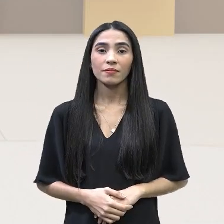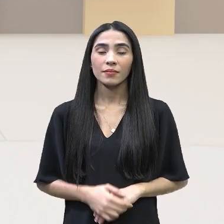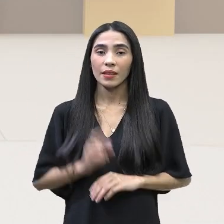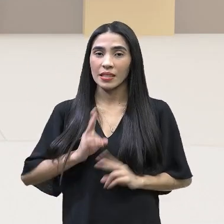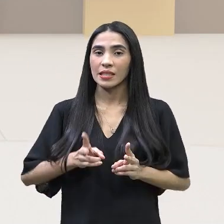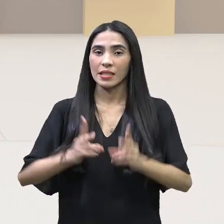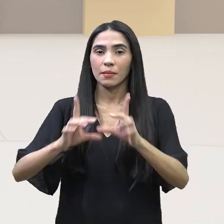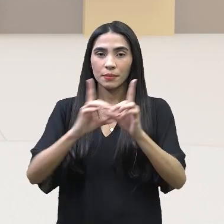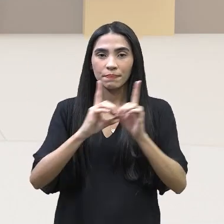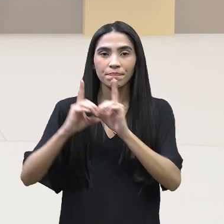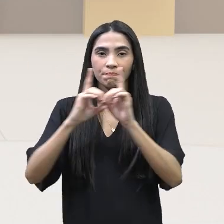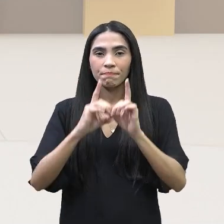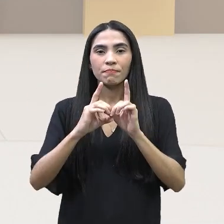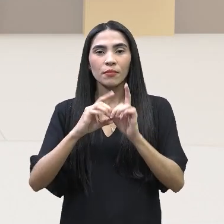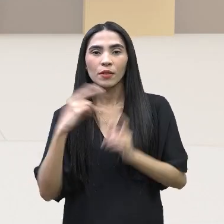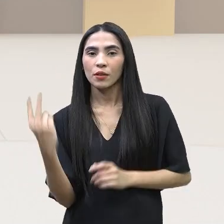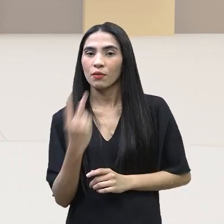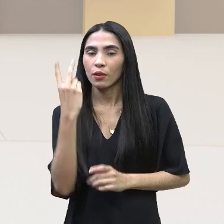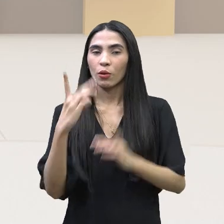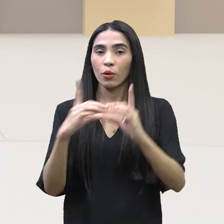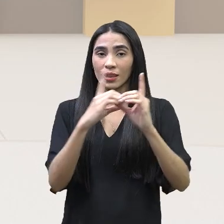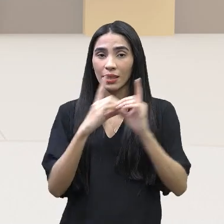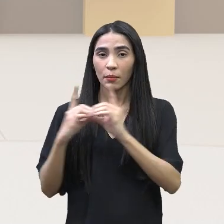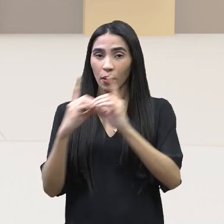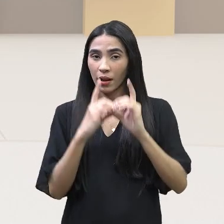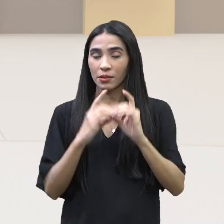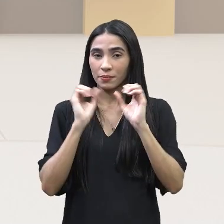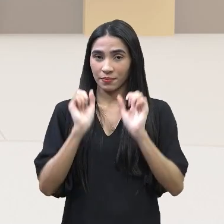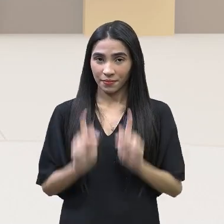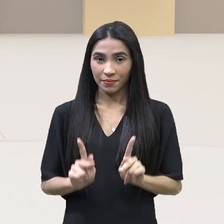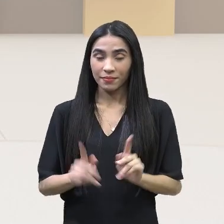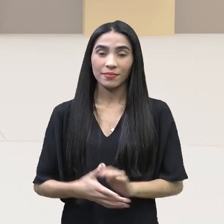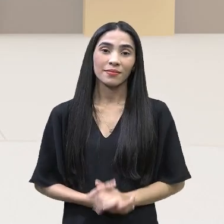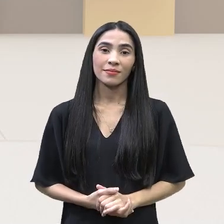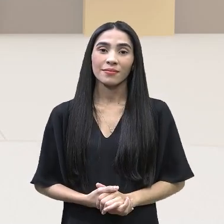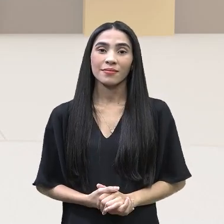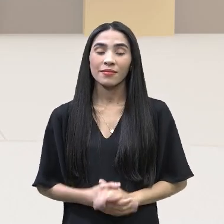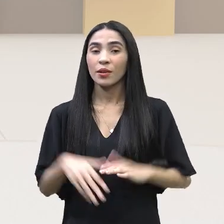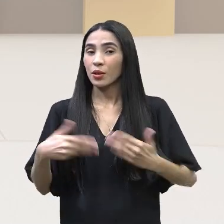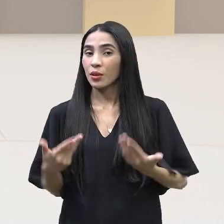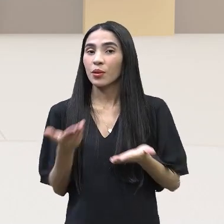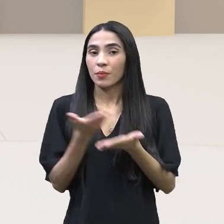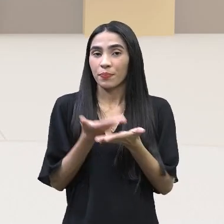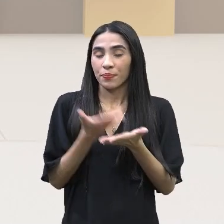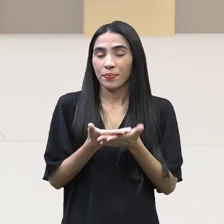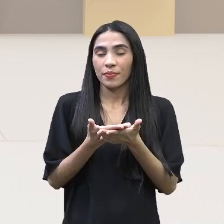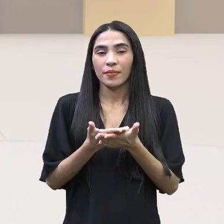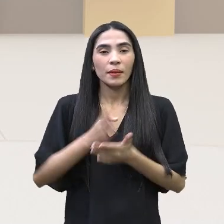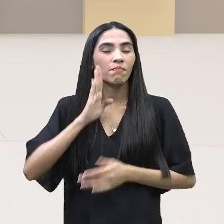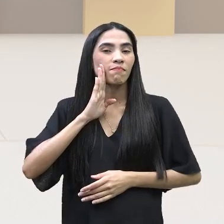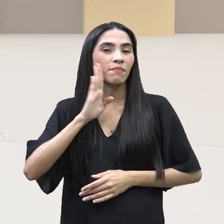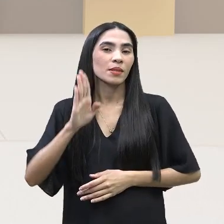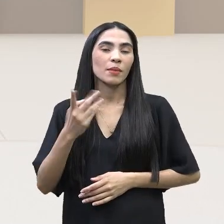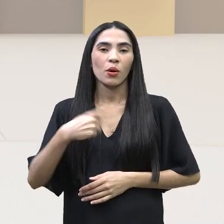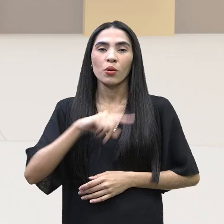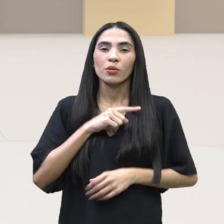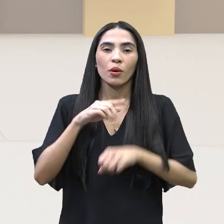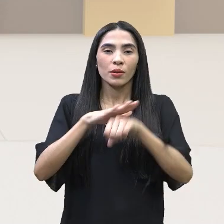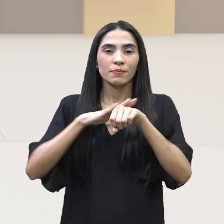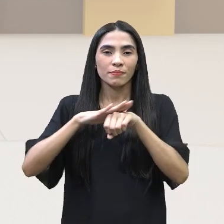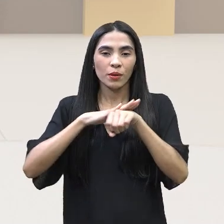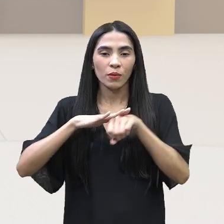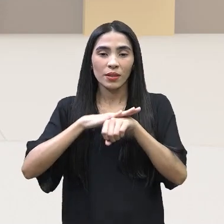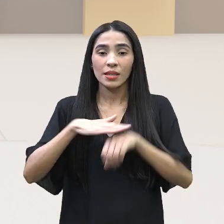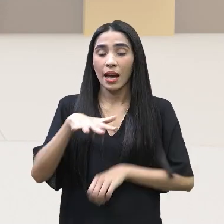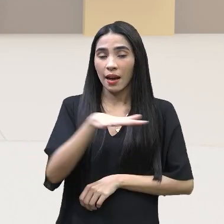indissociável de valores democráticos. Perfeito, então? E nesta aula, especificamente, nós vamos conversar